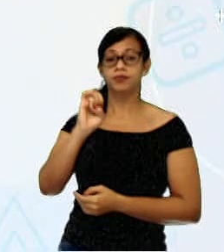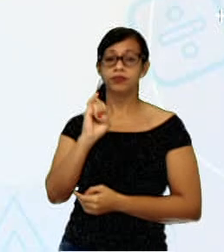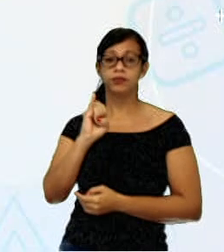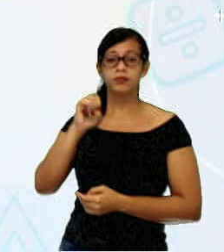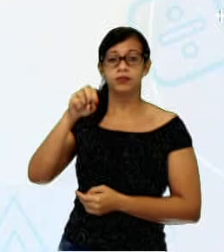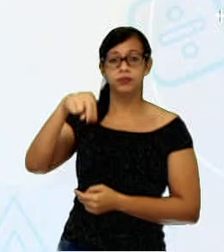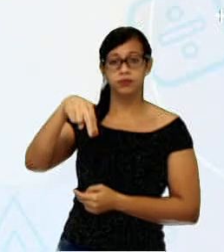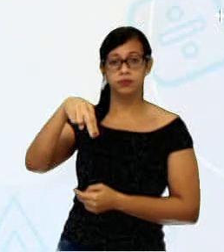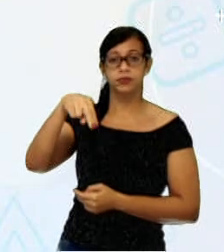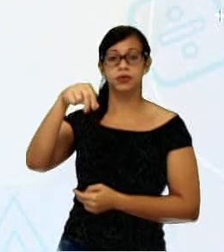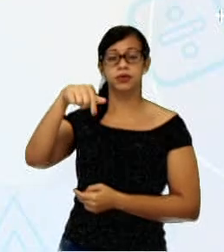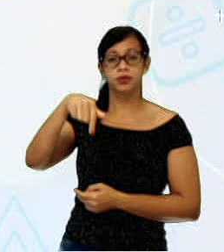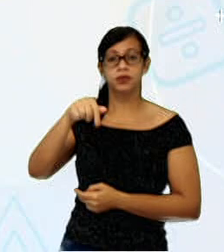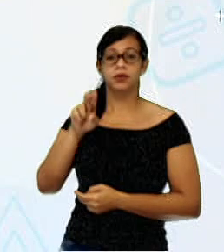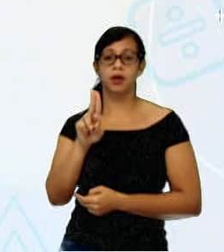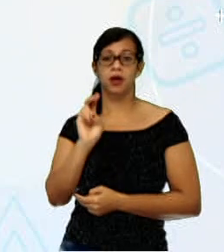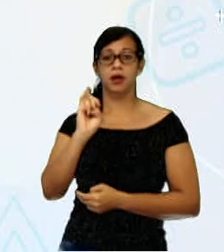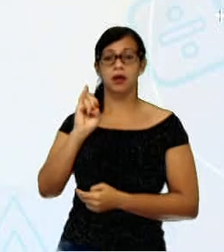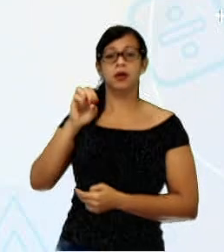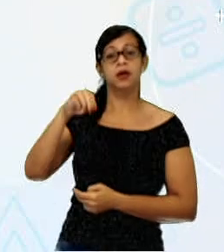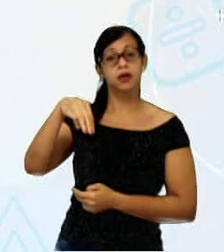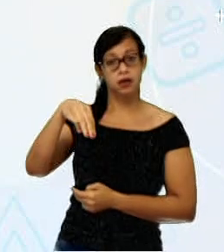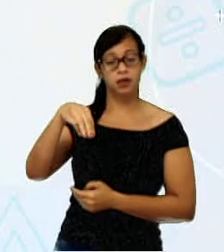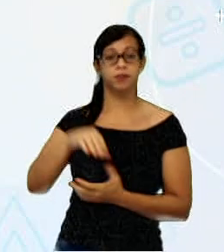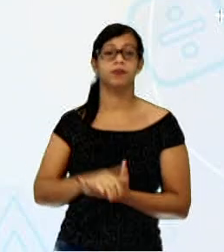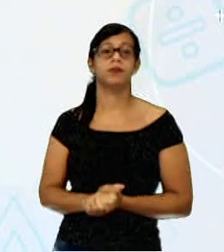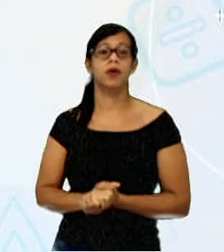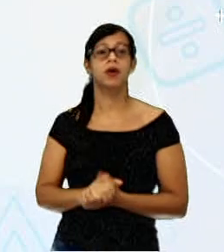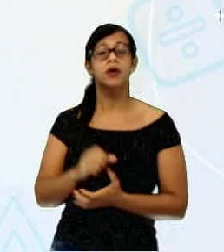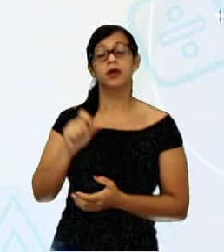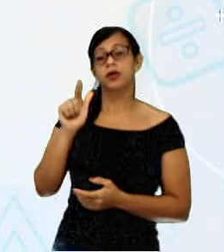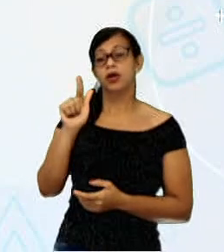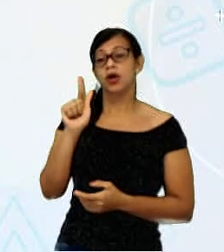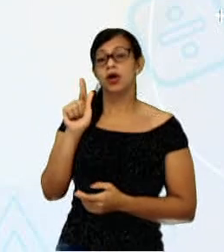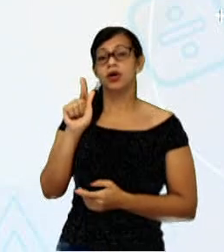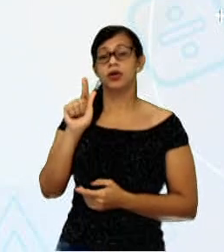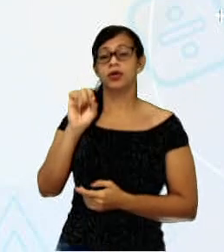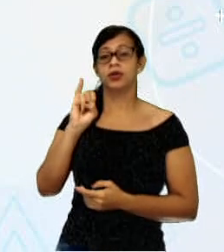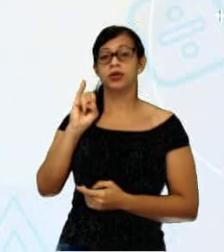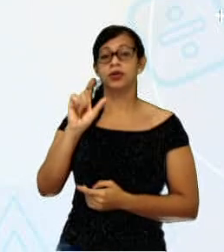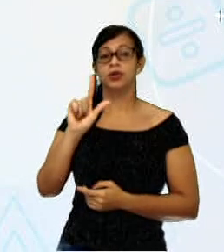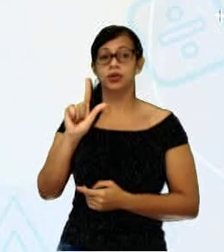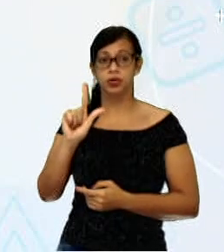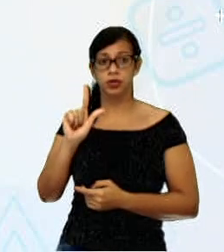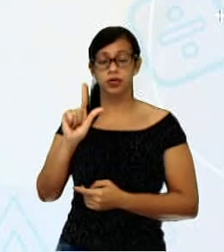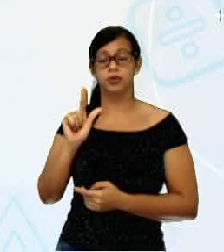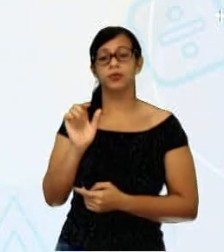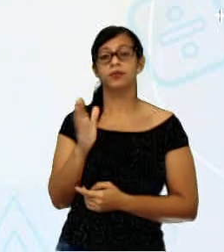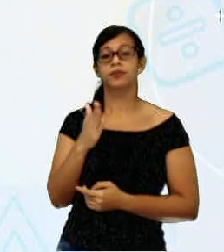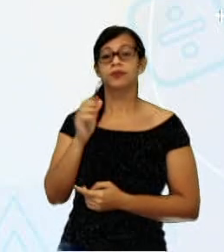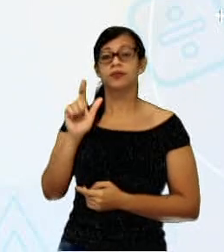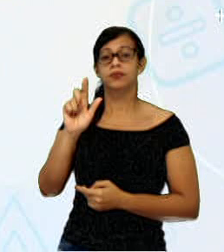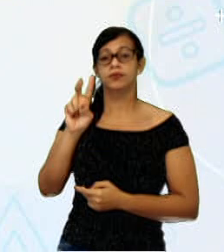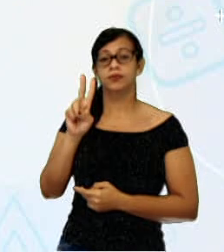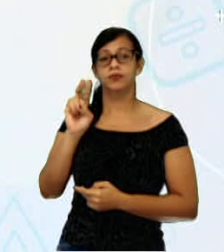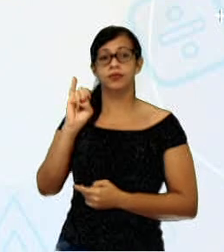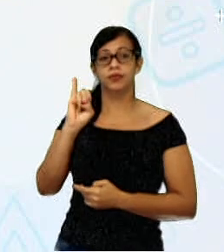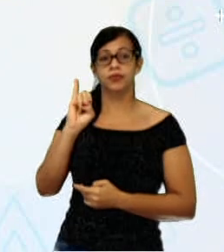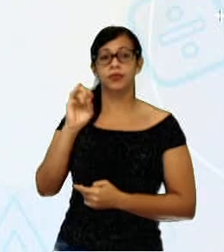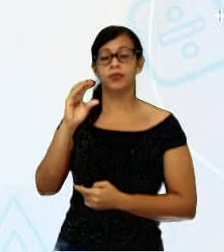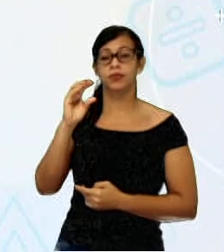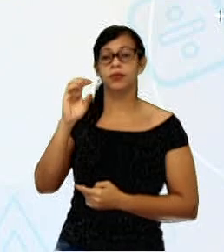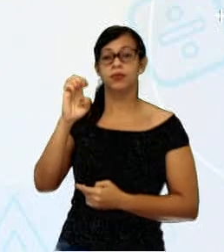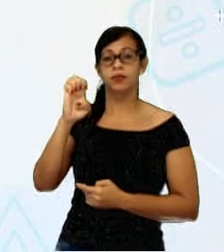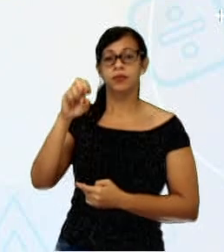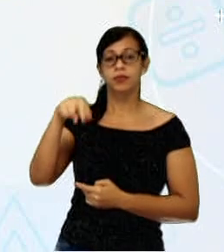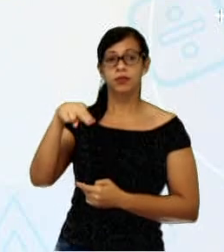Vicente é um pintor, desenhista, gravador, fotógrafo, e escultor. Nasceu em